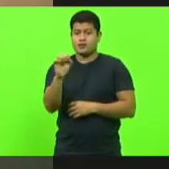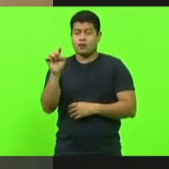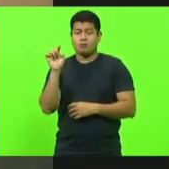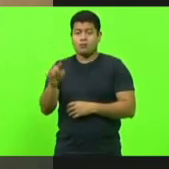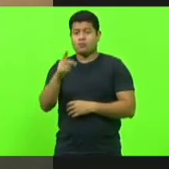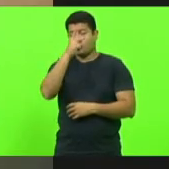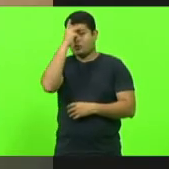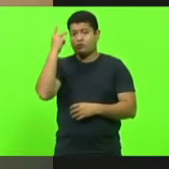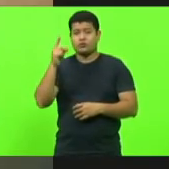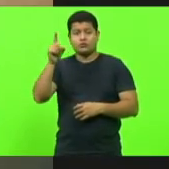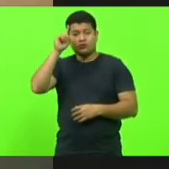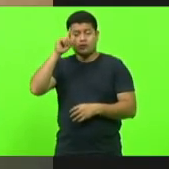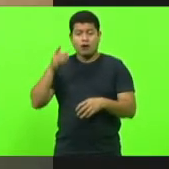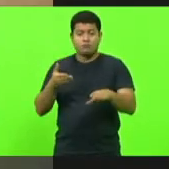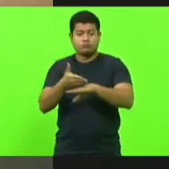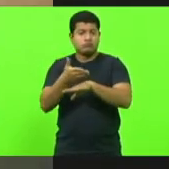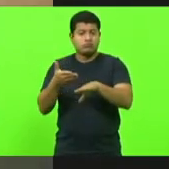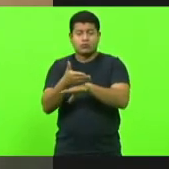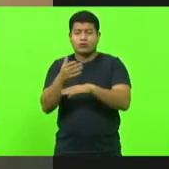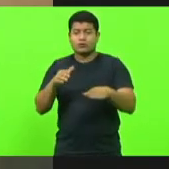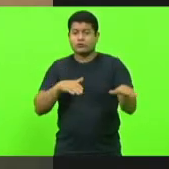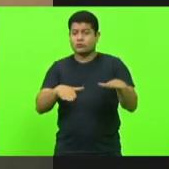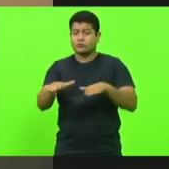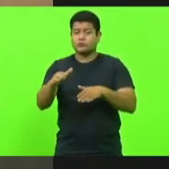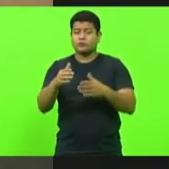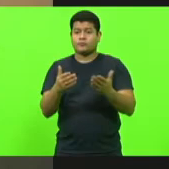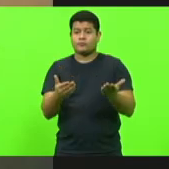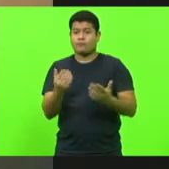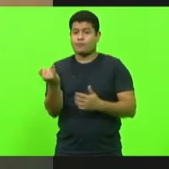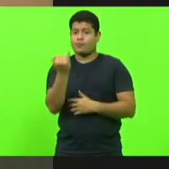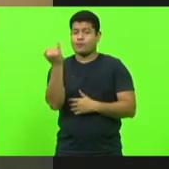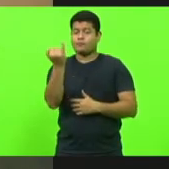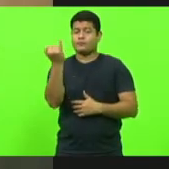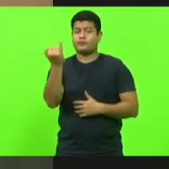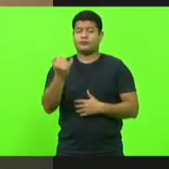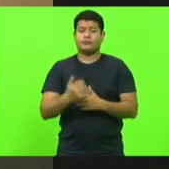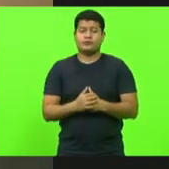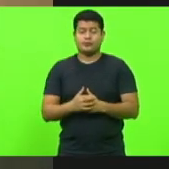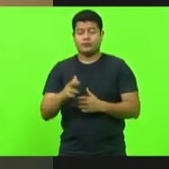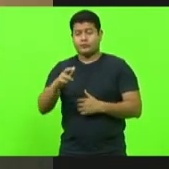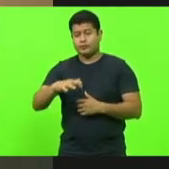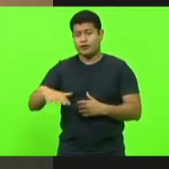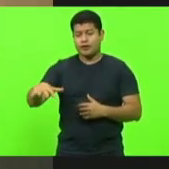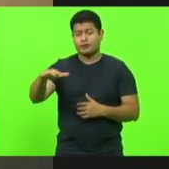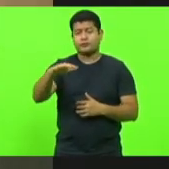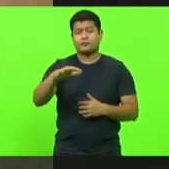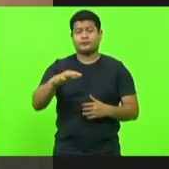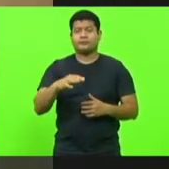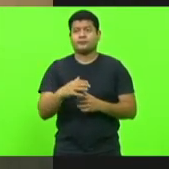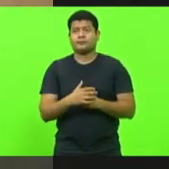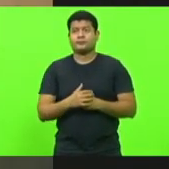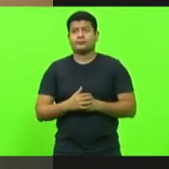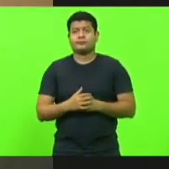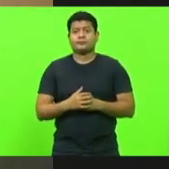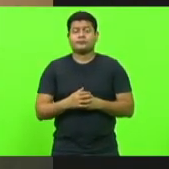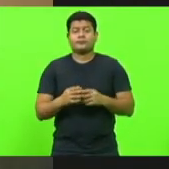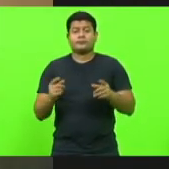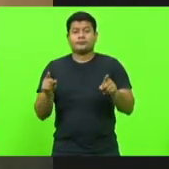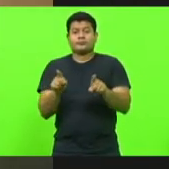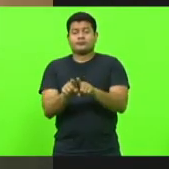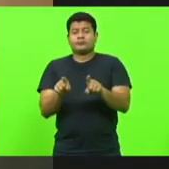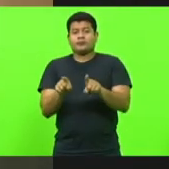realmente uma obra importante aqui para a região toda da mesma forma também